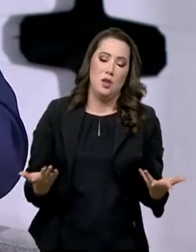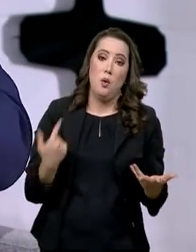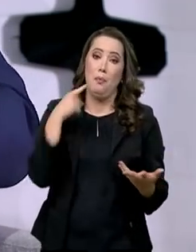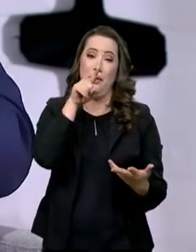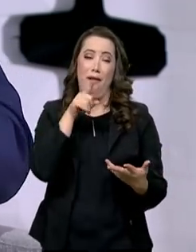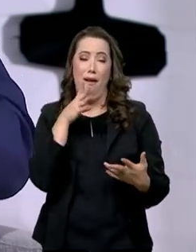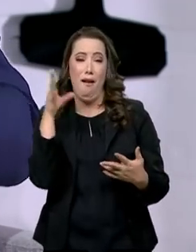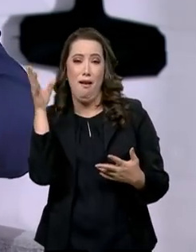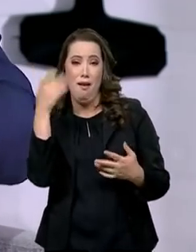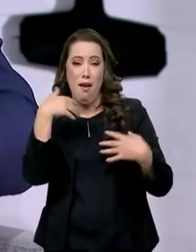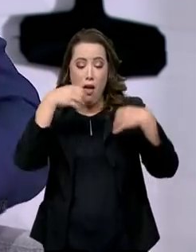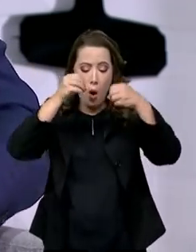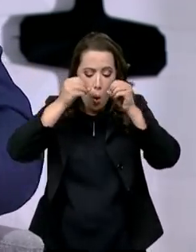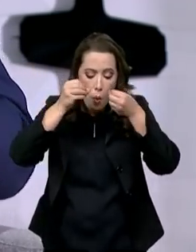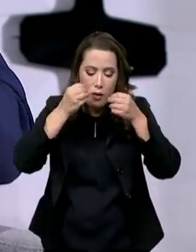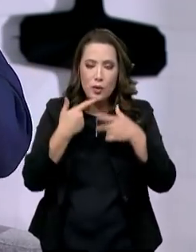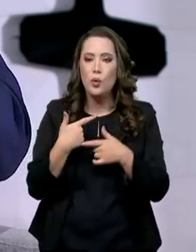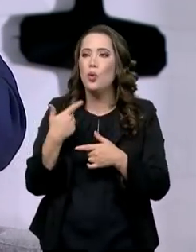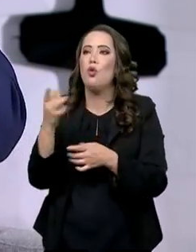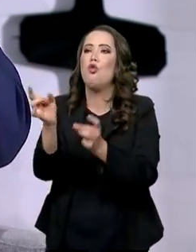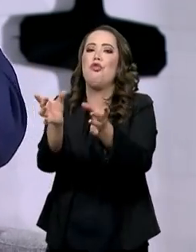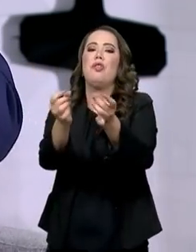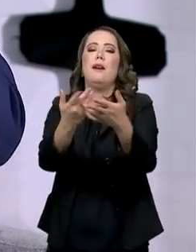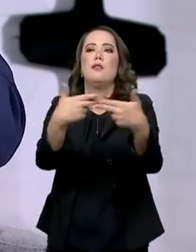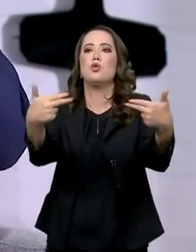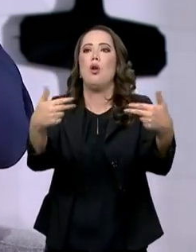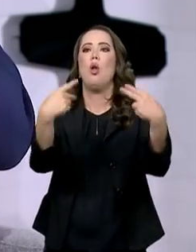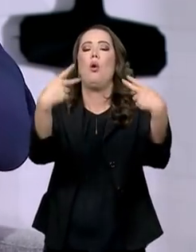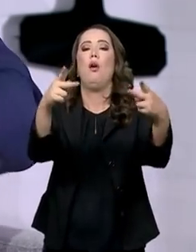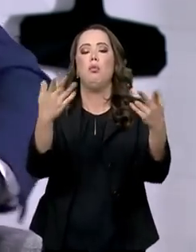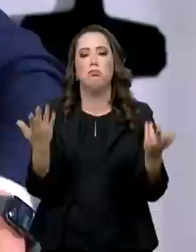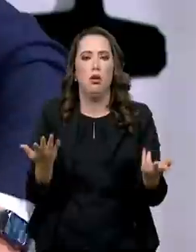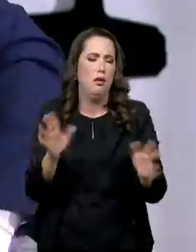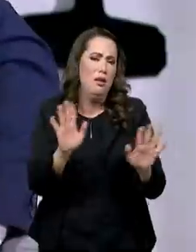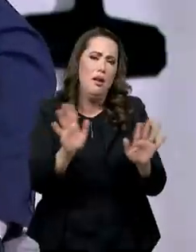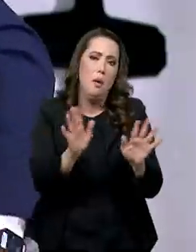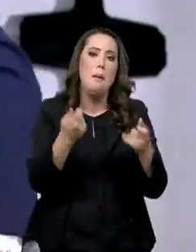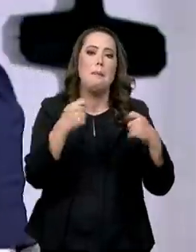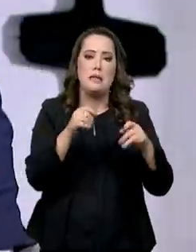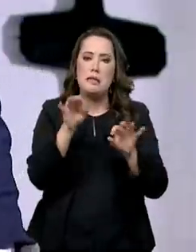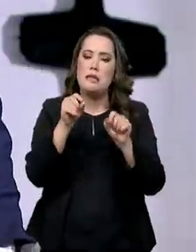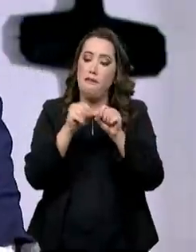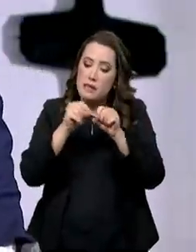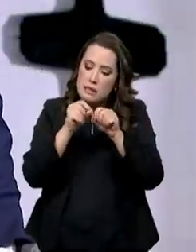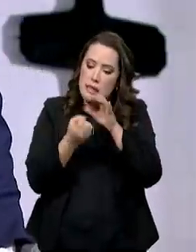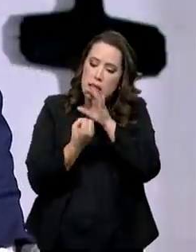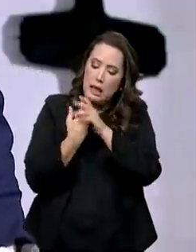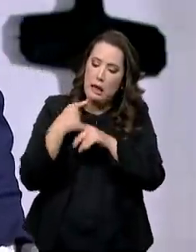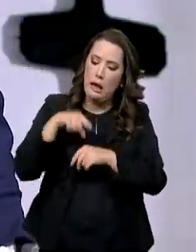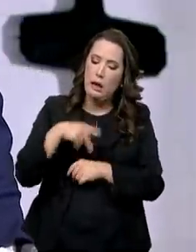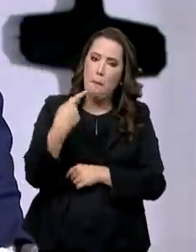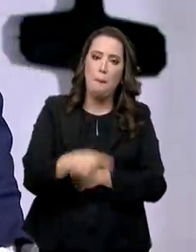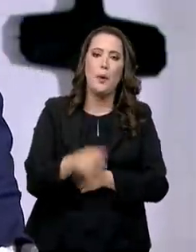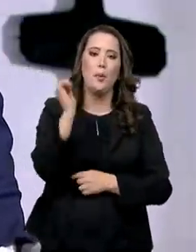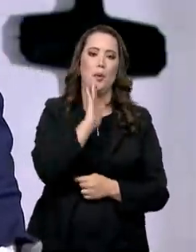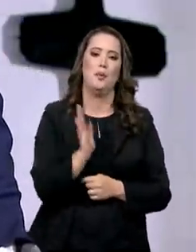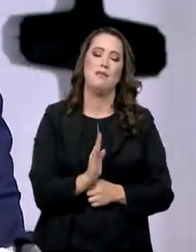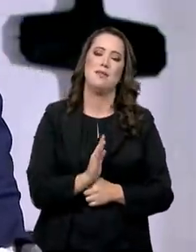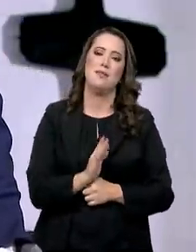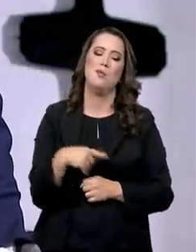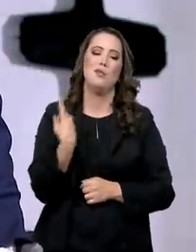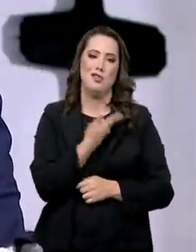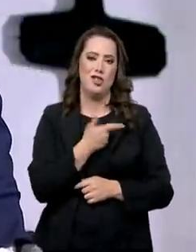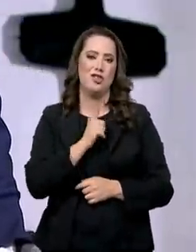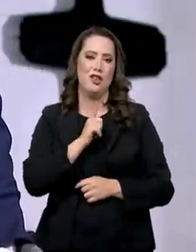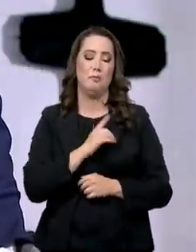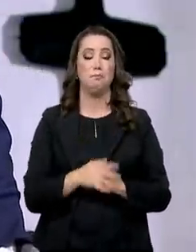de partícula para vender em alguma loja, você tem que fabricar sob medida aquilo lá. E o Brasil tem essa condição agora. O Singleton, quando nós